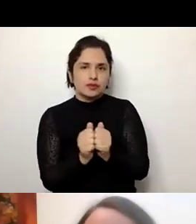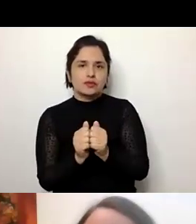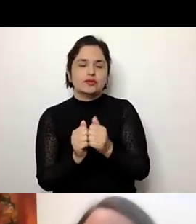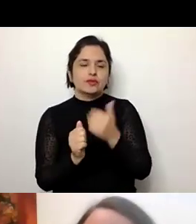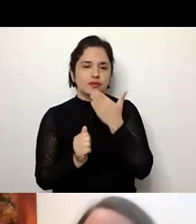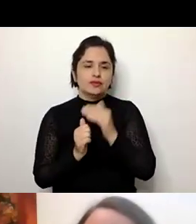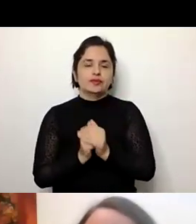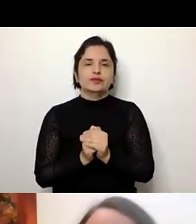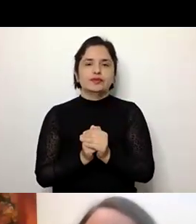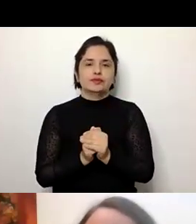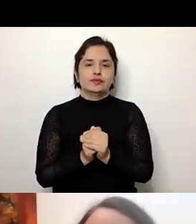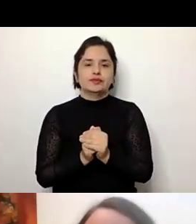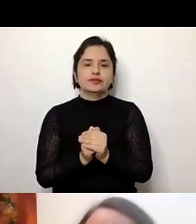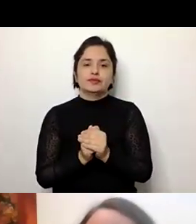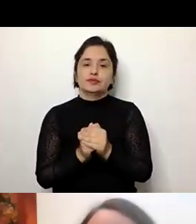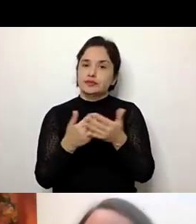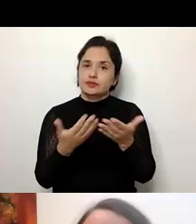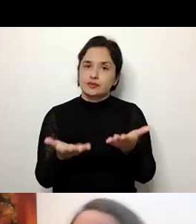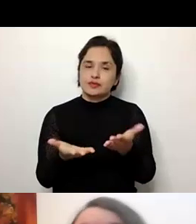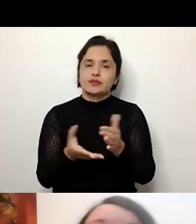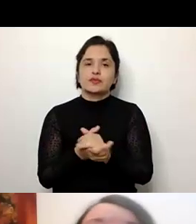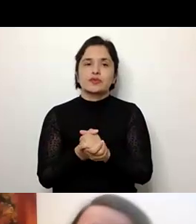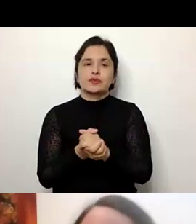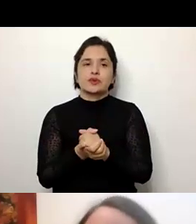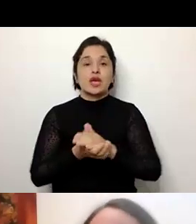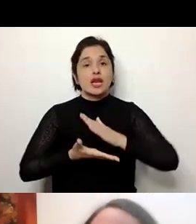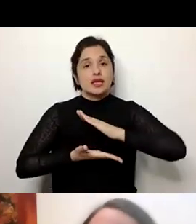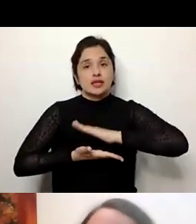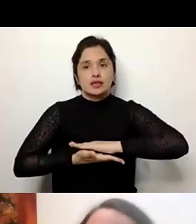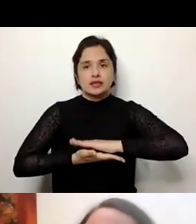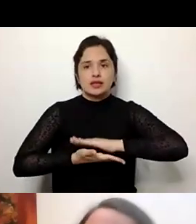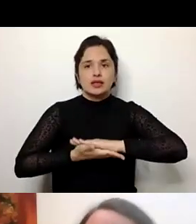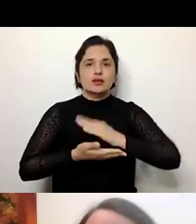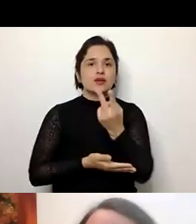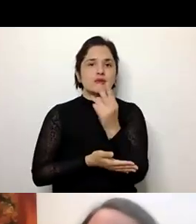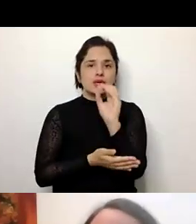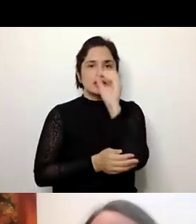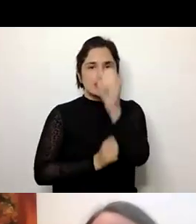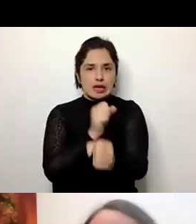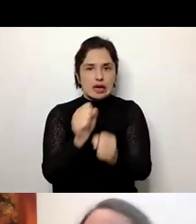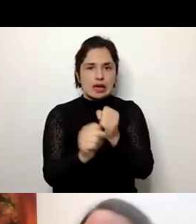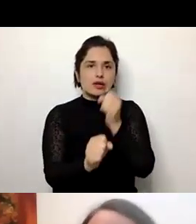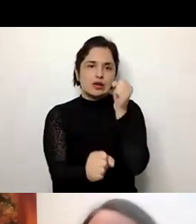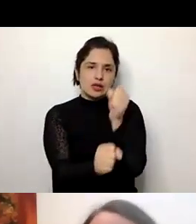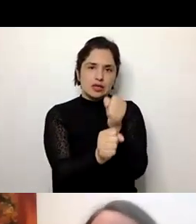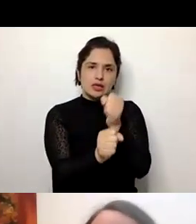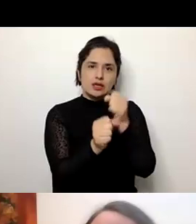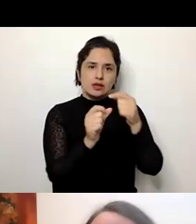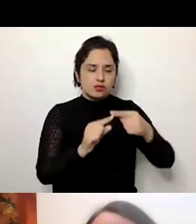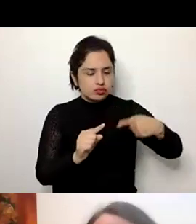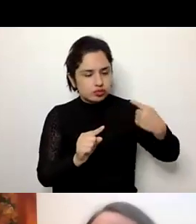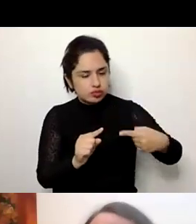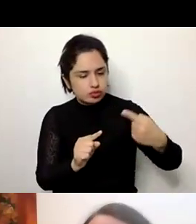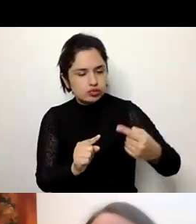assim que desde esta celebración de 20 anos de trabalho perseverante